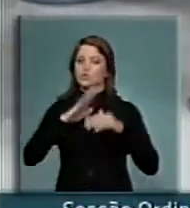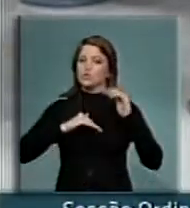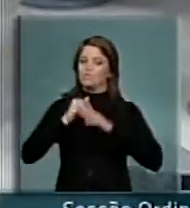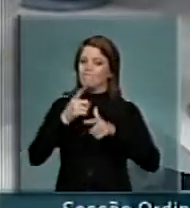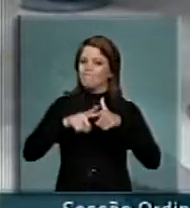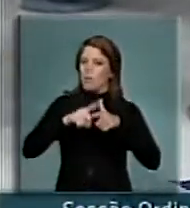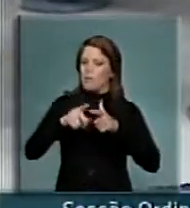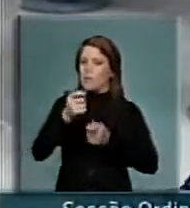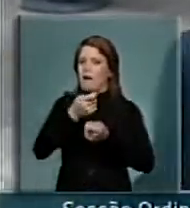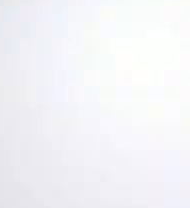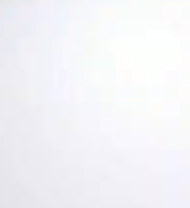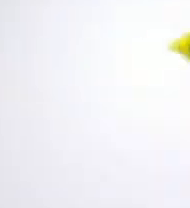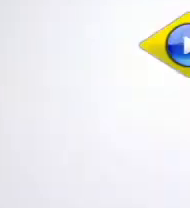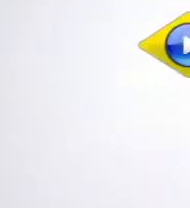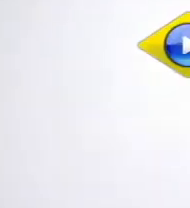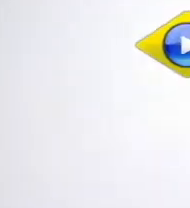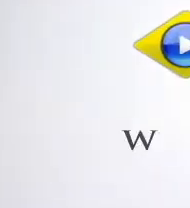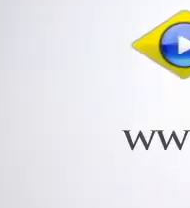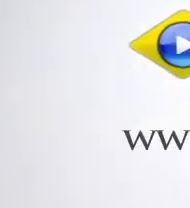crise mundial. Muito obrigado.